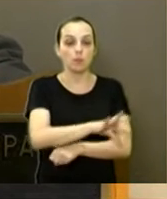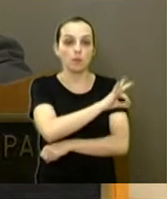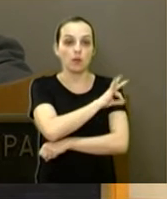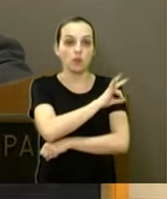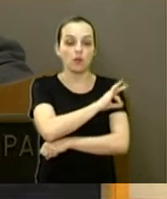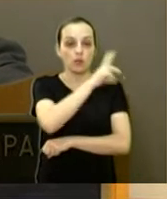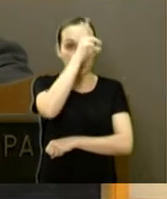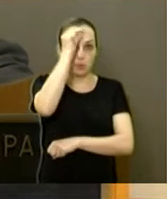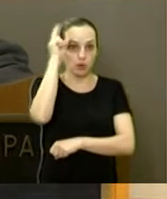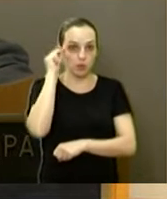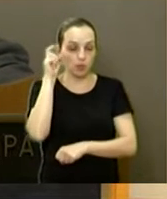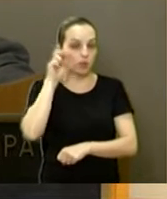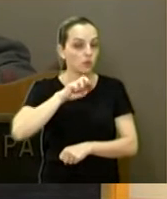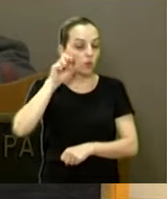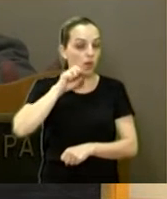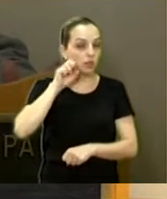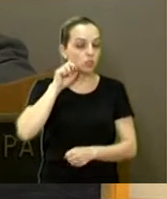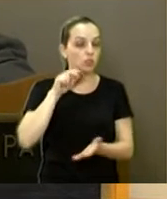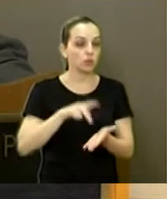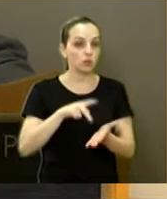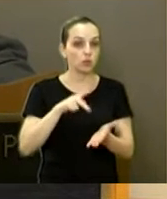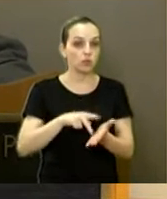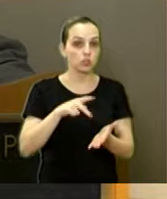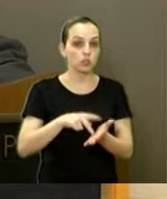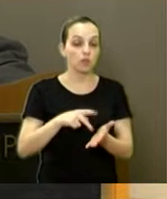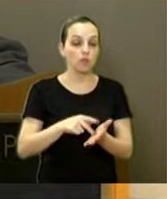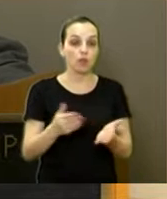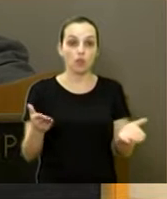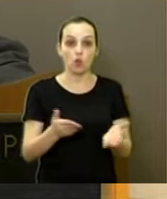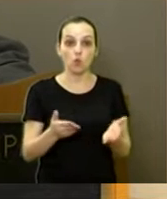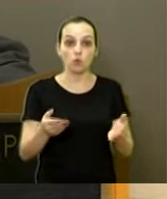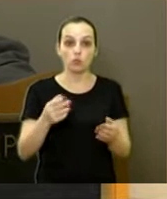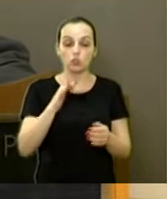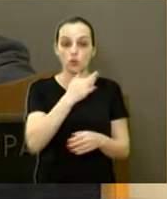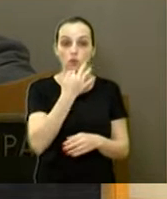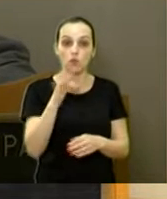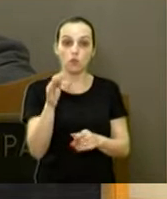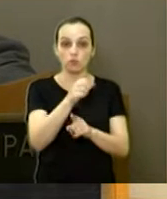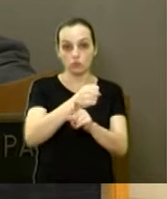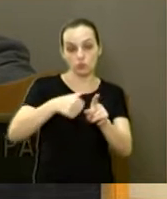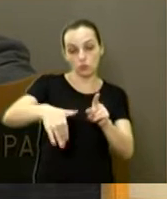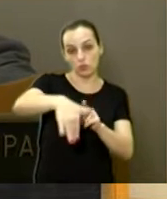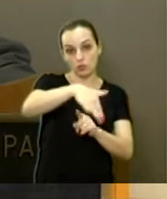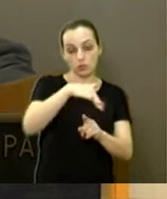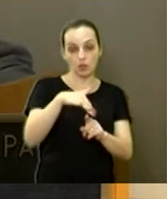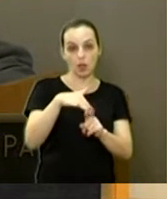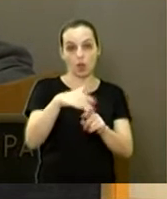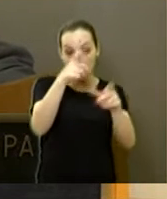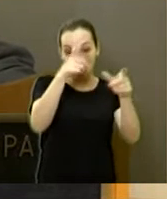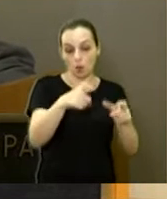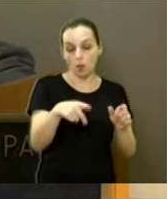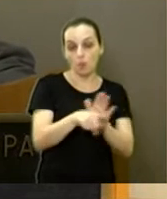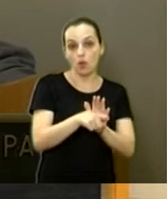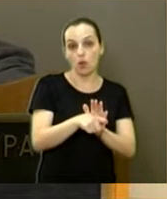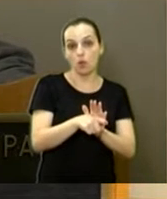a Prefeitura, tome, sim, que hoje, com o fundo social, com o fundo social,